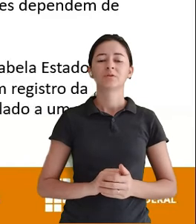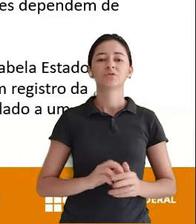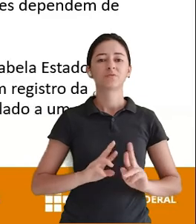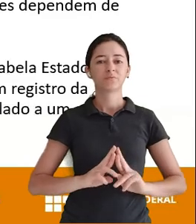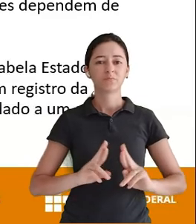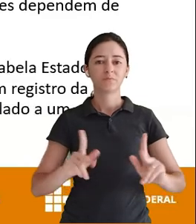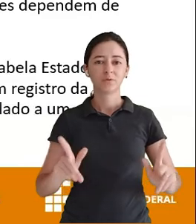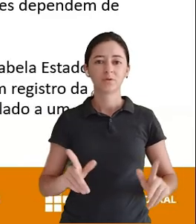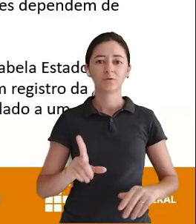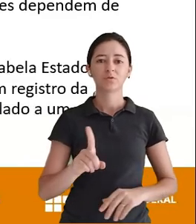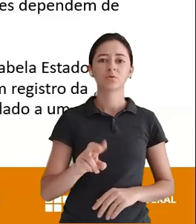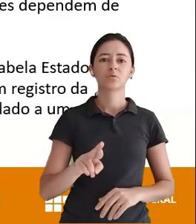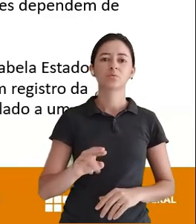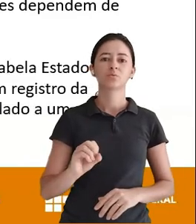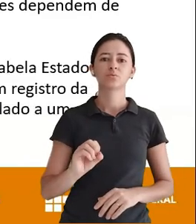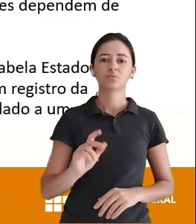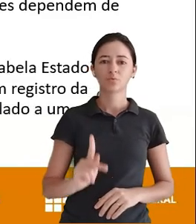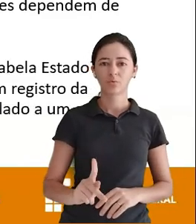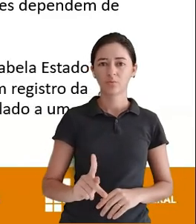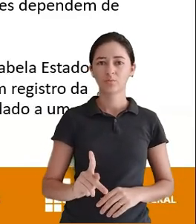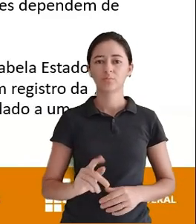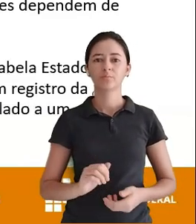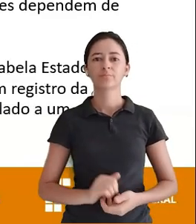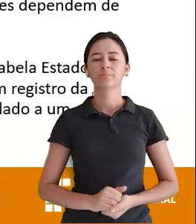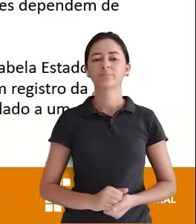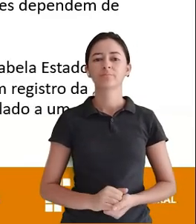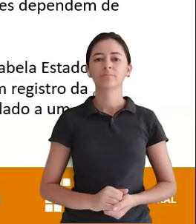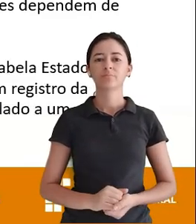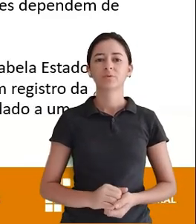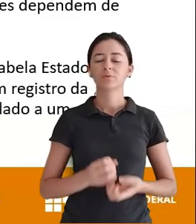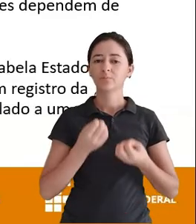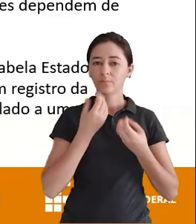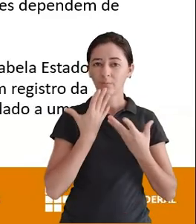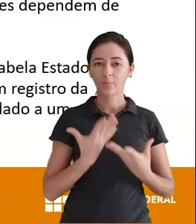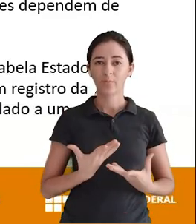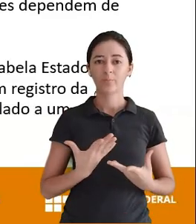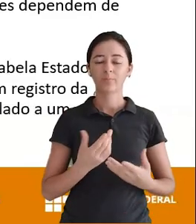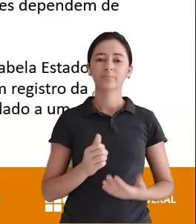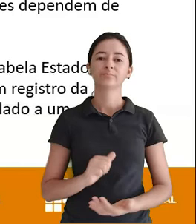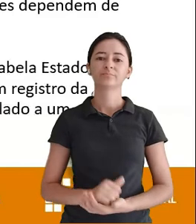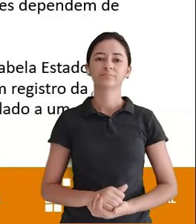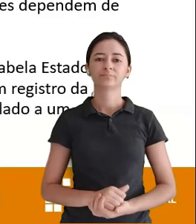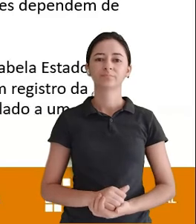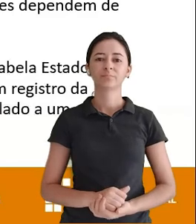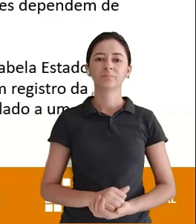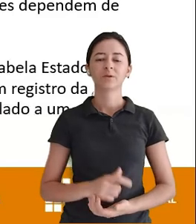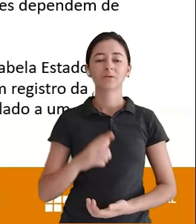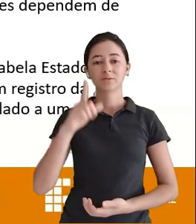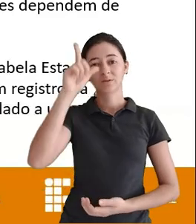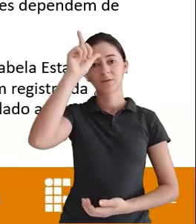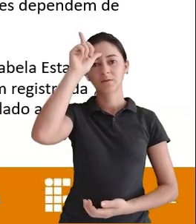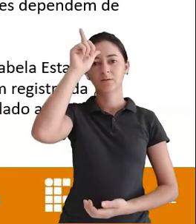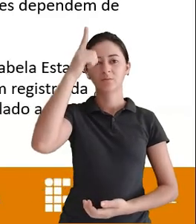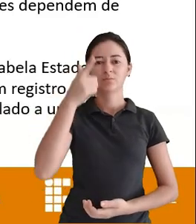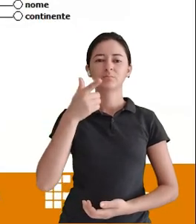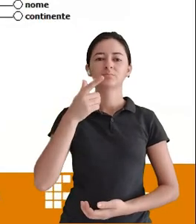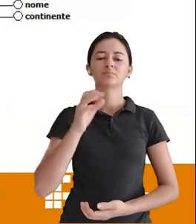apago As que tem dependência Para depois Eu apagar A não tem Tá bom? Então isso seria A